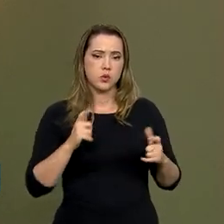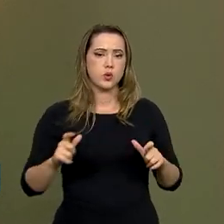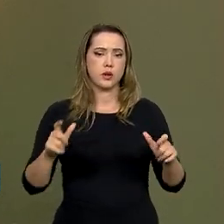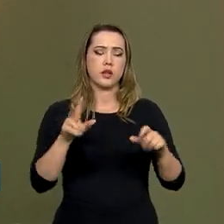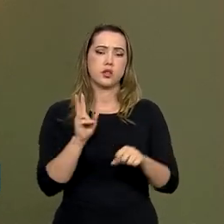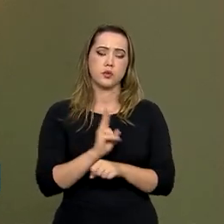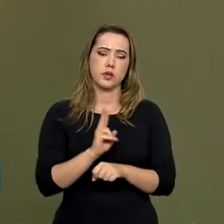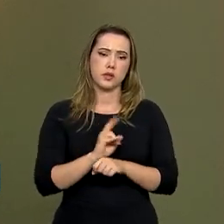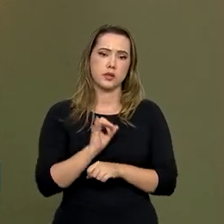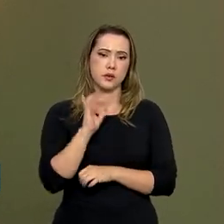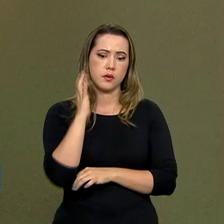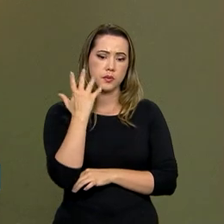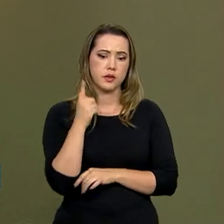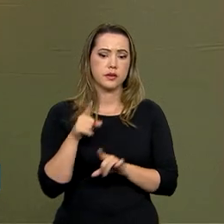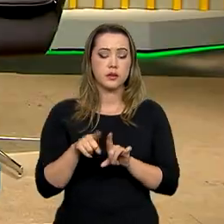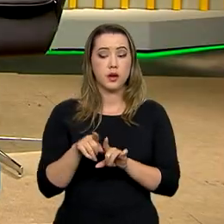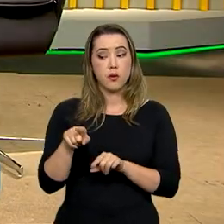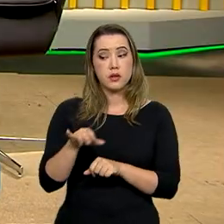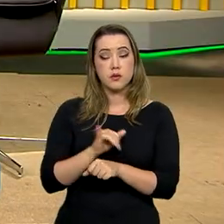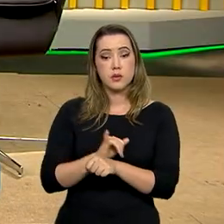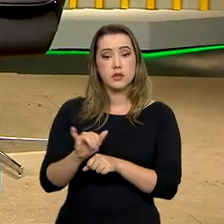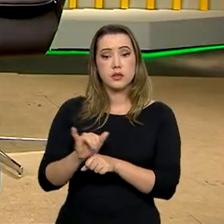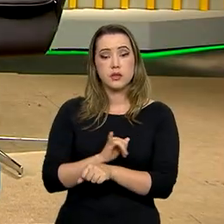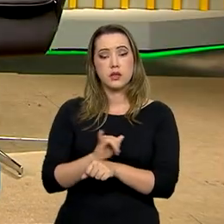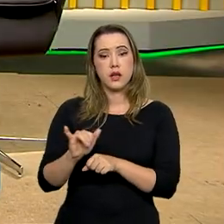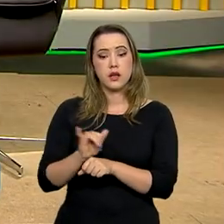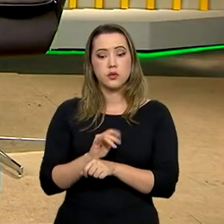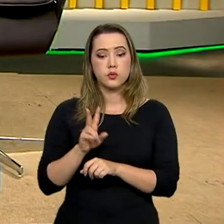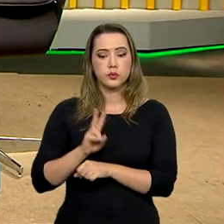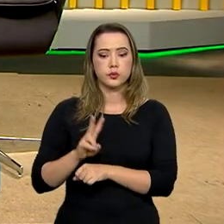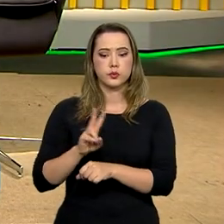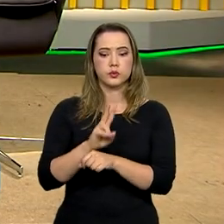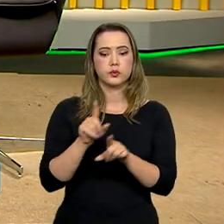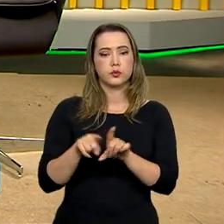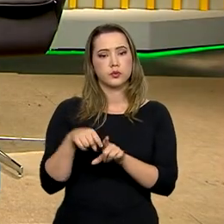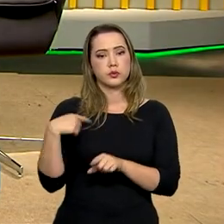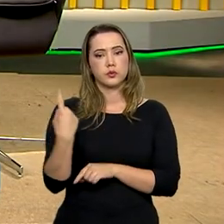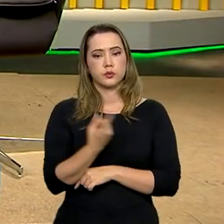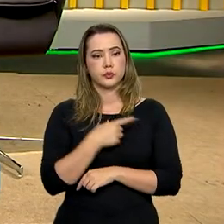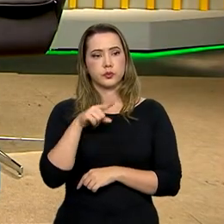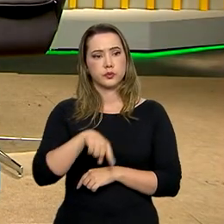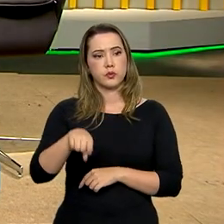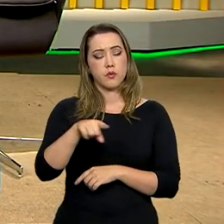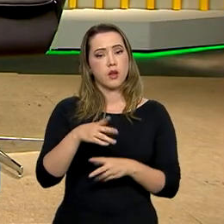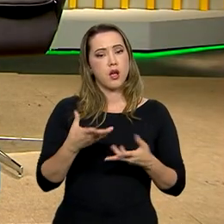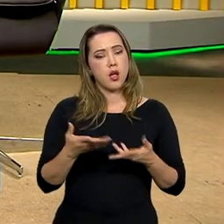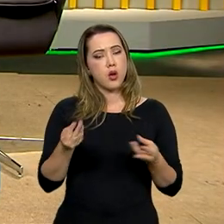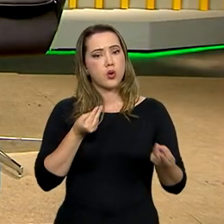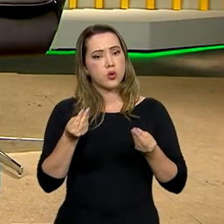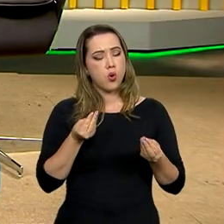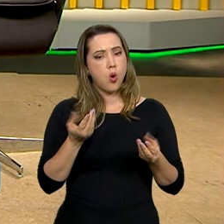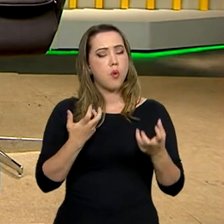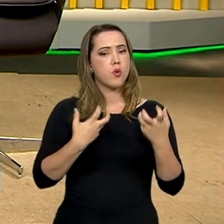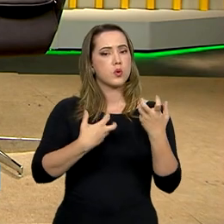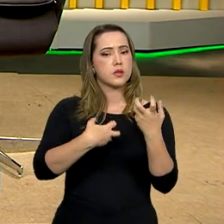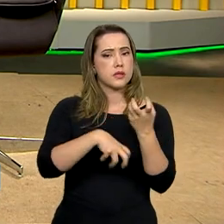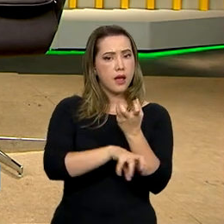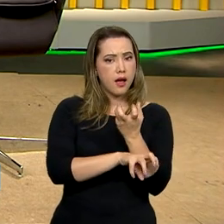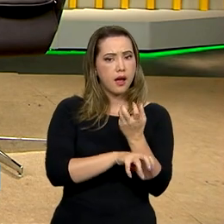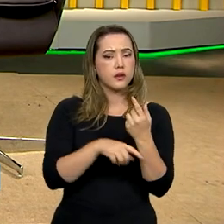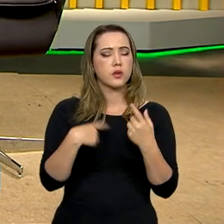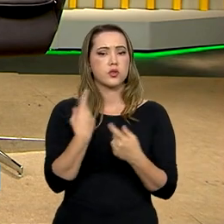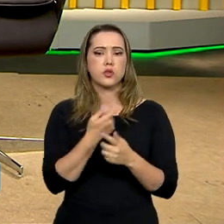ambiental. Essa é uma estratégia de conservação dos recursos. Agora, no caso do Cerrado, nós precisamos,